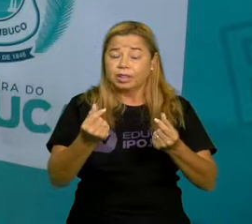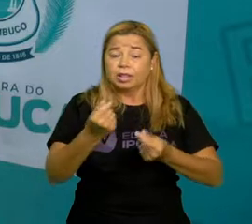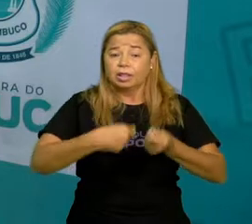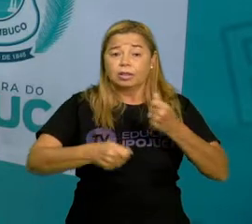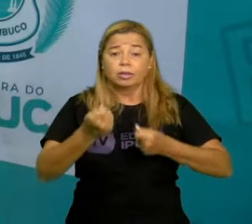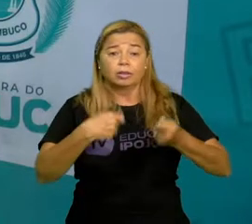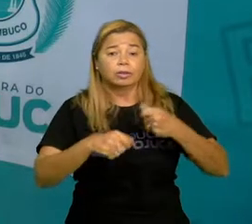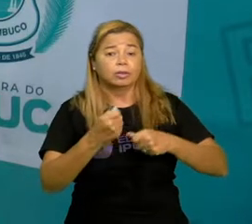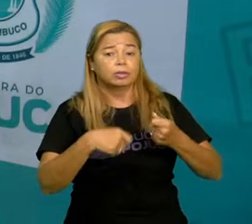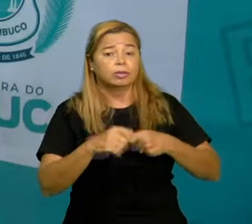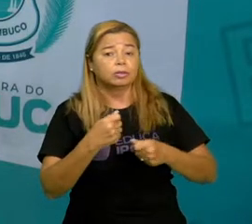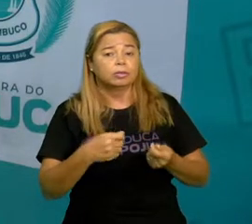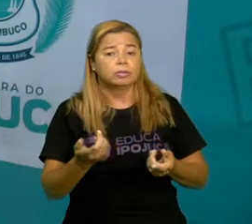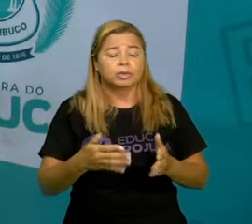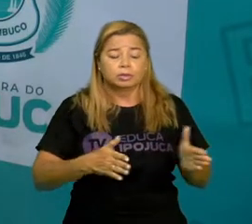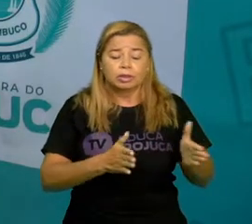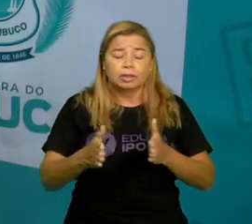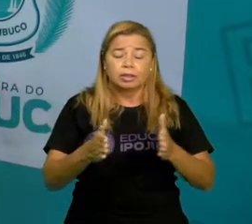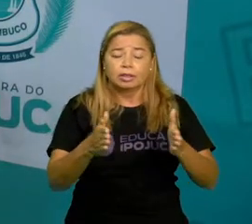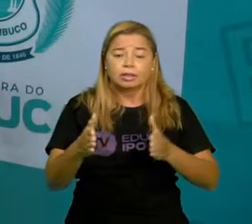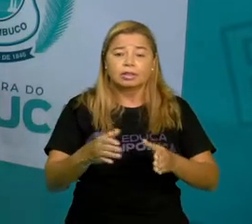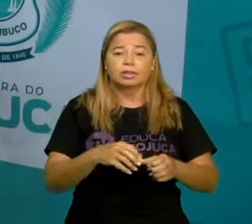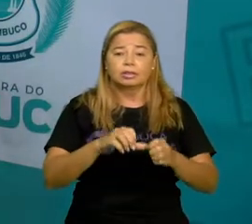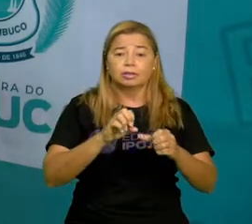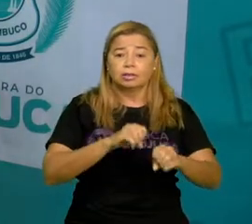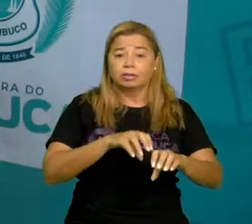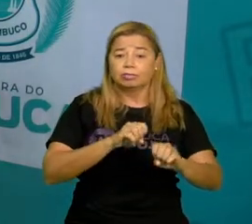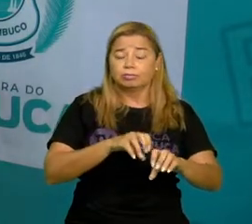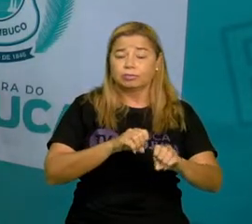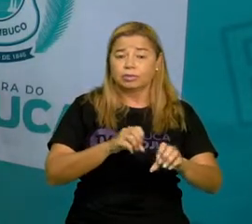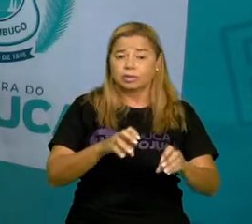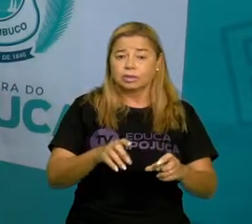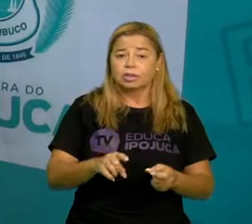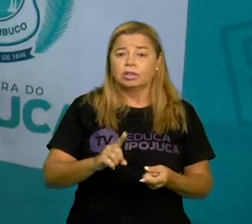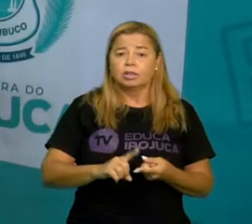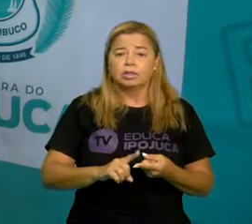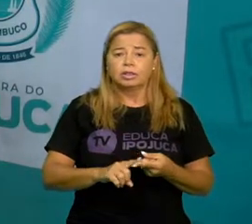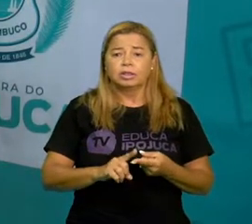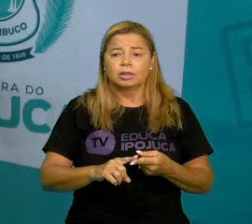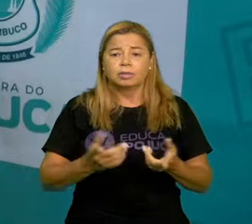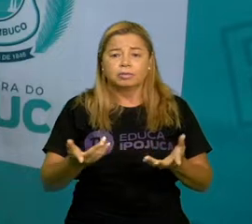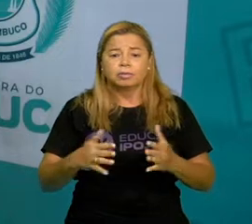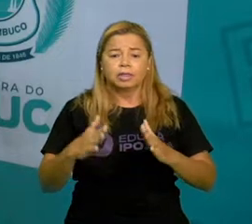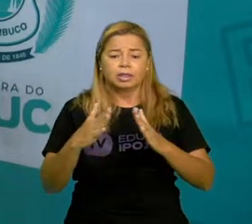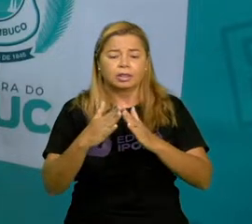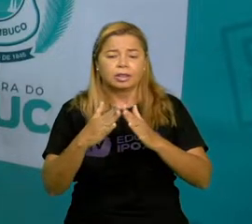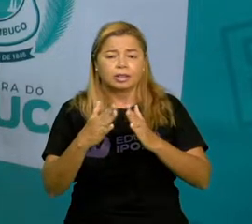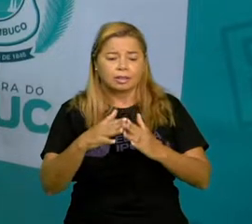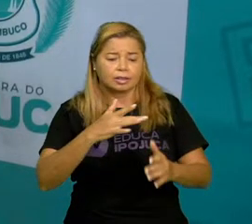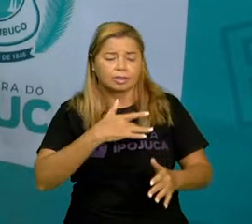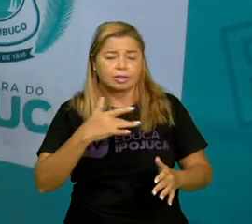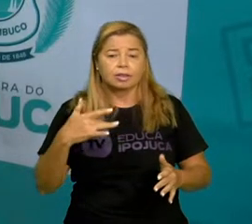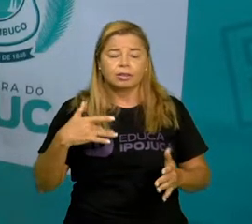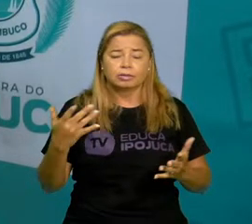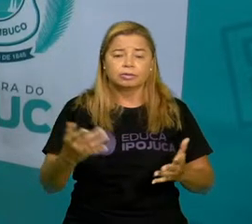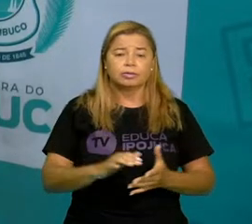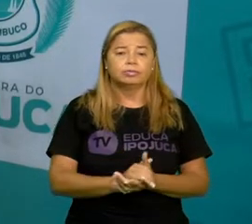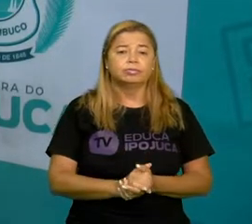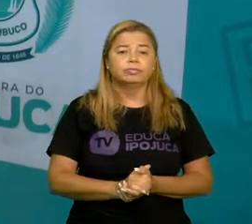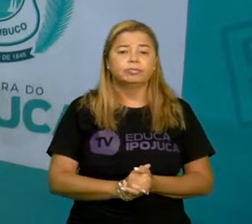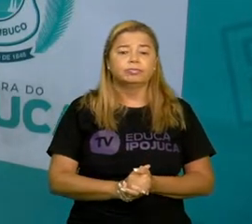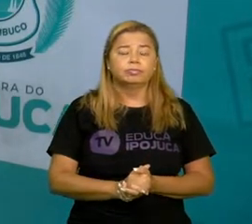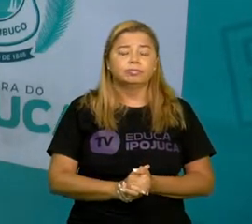educação, o acesso à saúde, saneamento básico. Tudo isso vai interferir um pouco nessa pesquisa e estudo, tá?